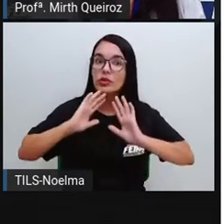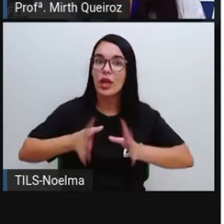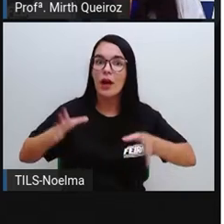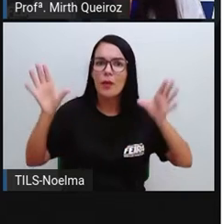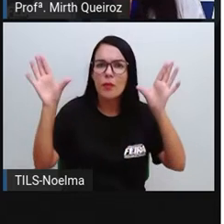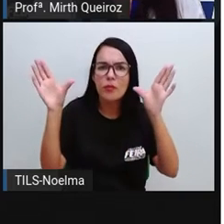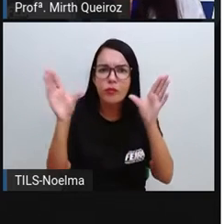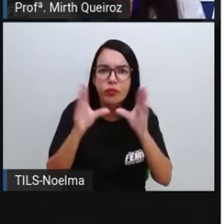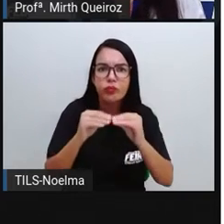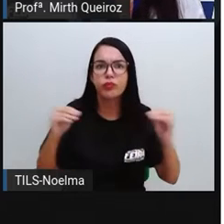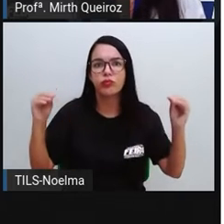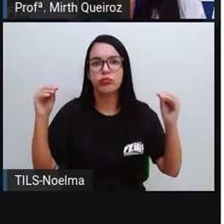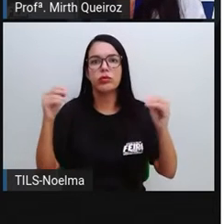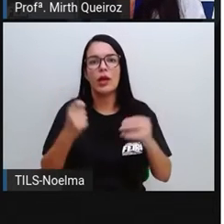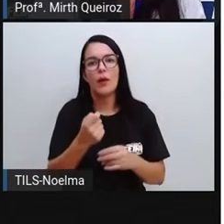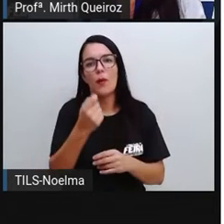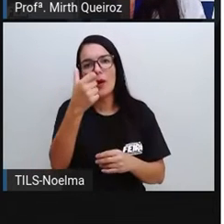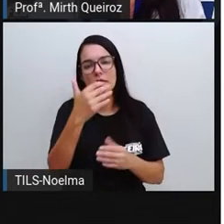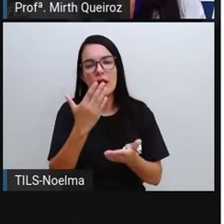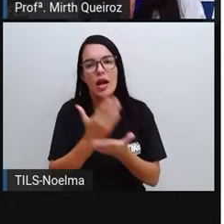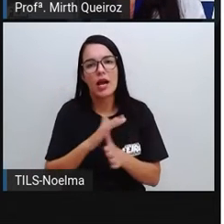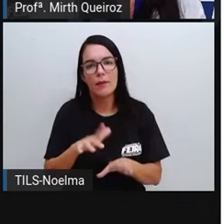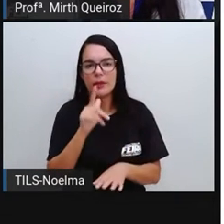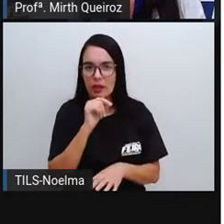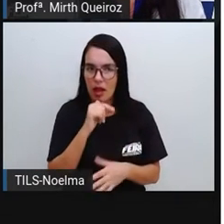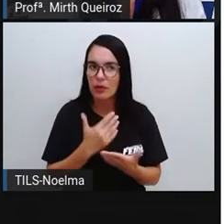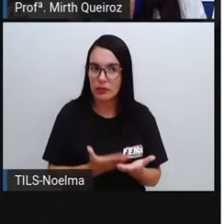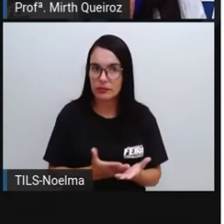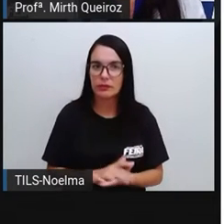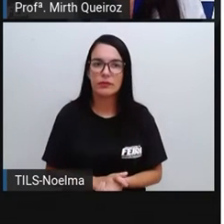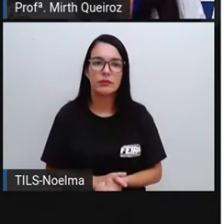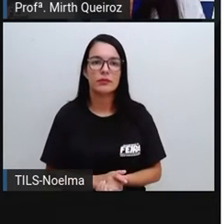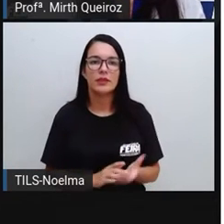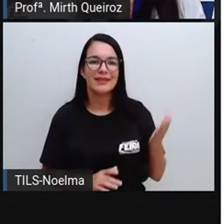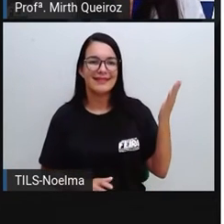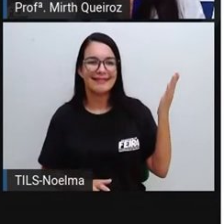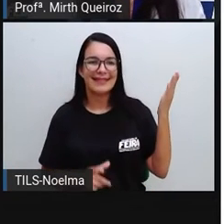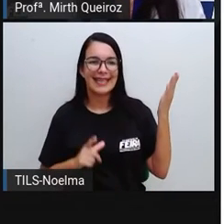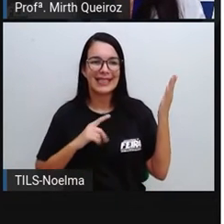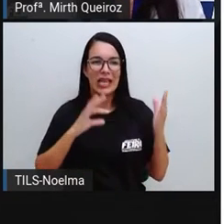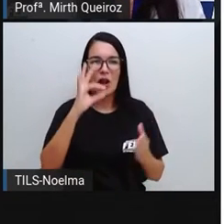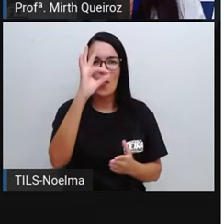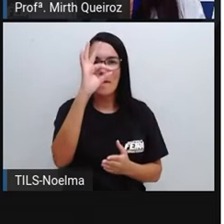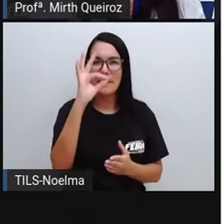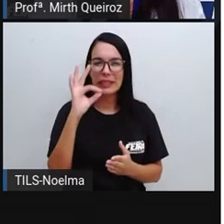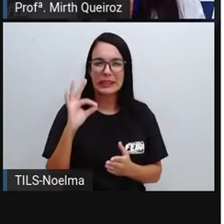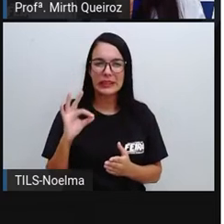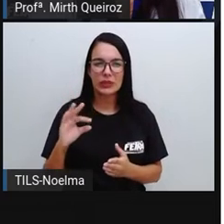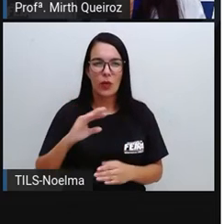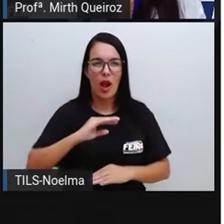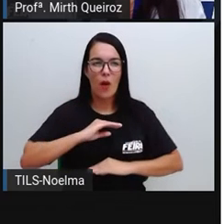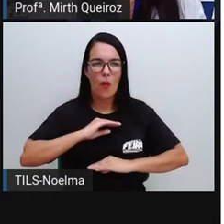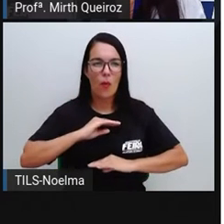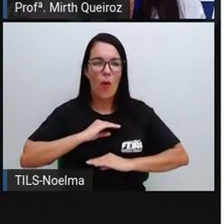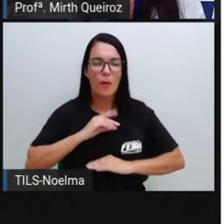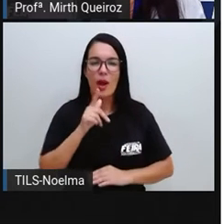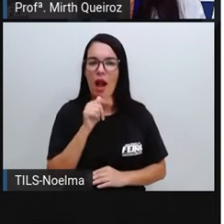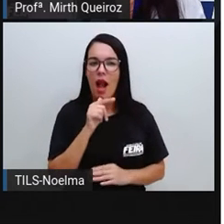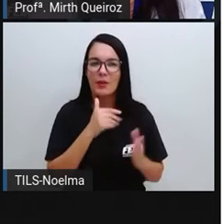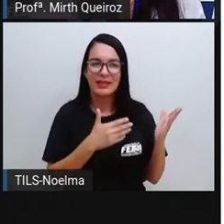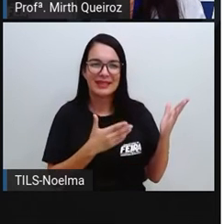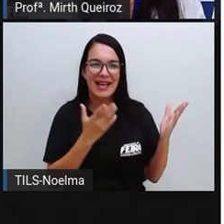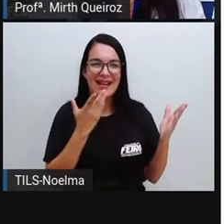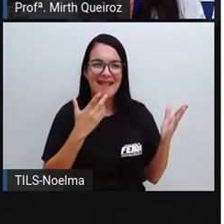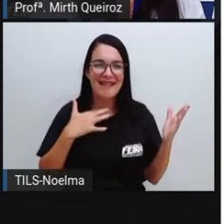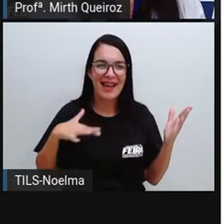Não pode esperar Chegar A essa situação Certo? E aqui a gente Tem um percentual De água no corpo Em uma